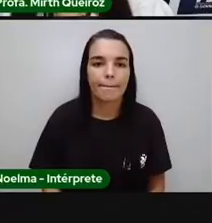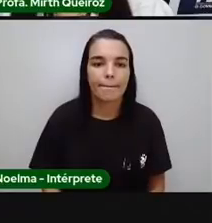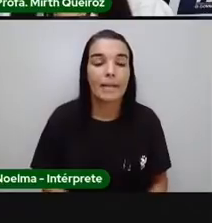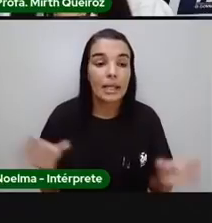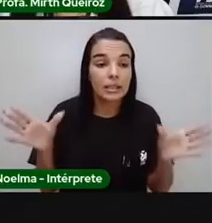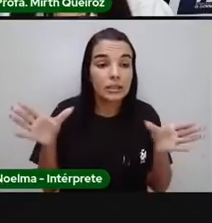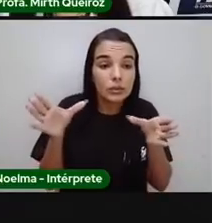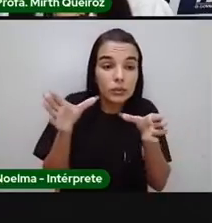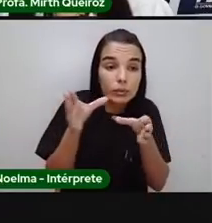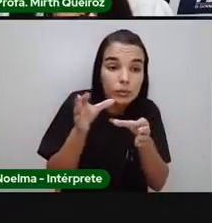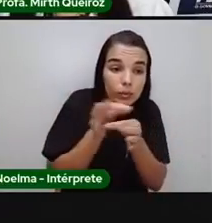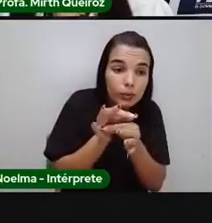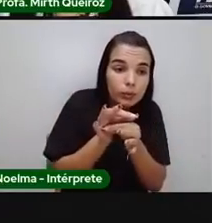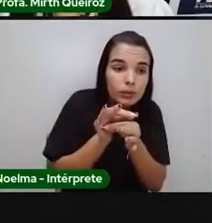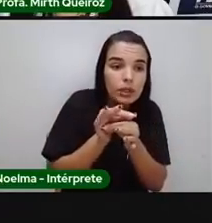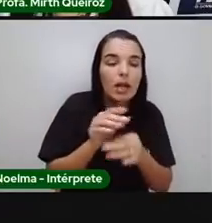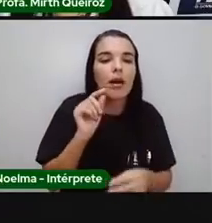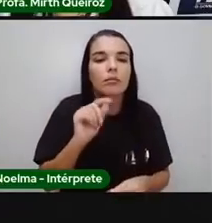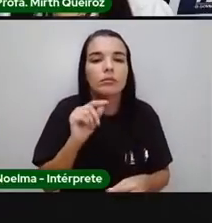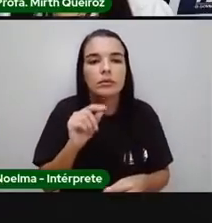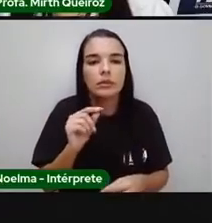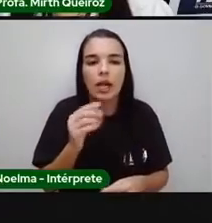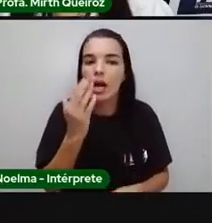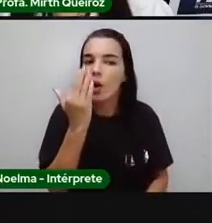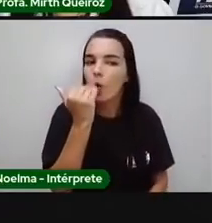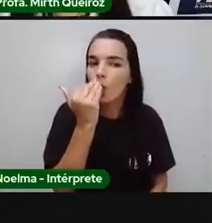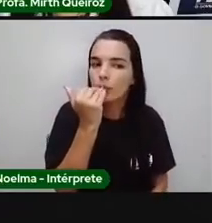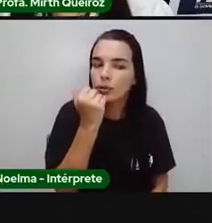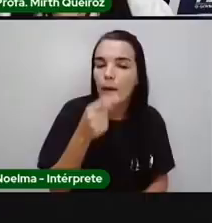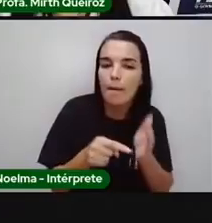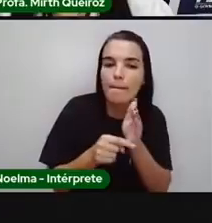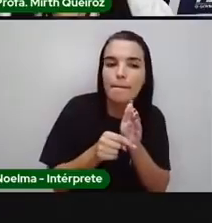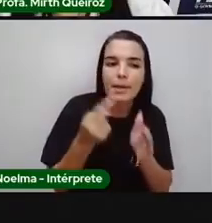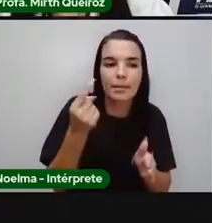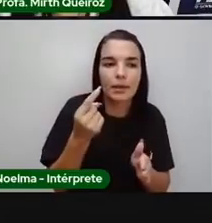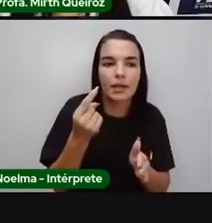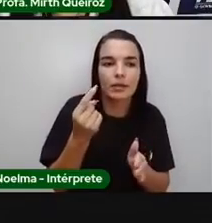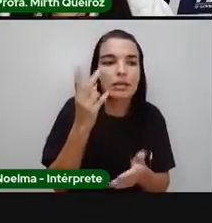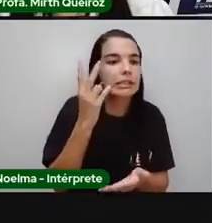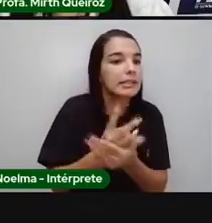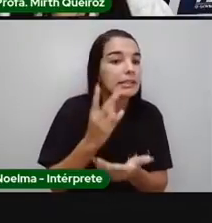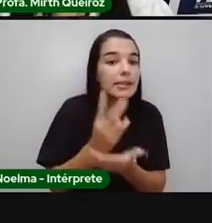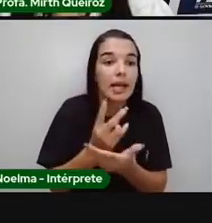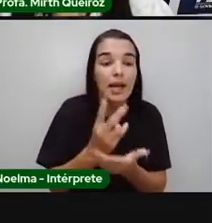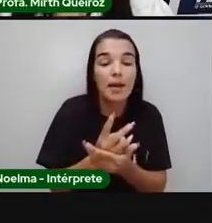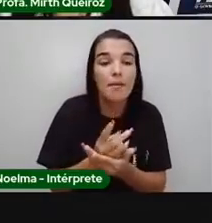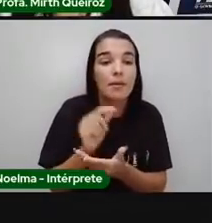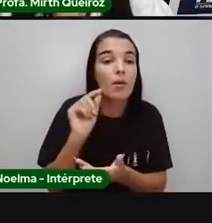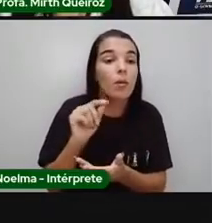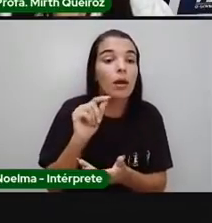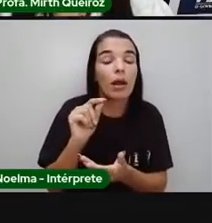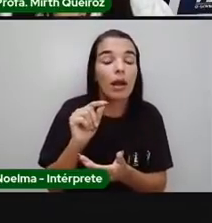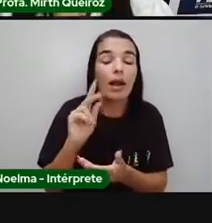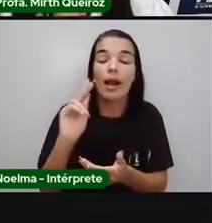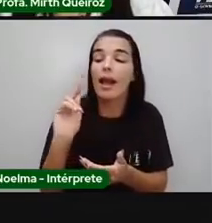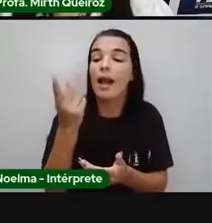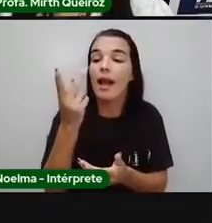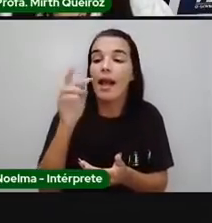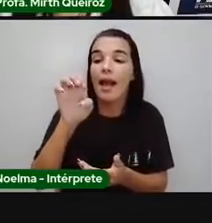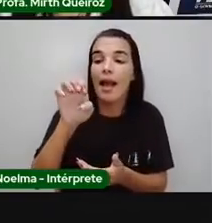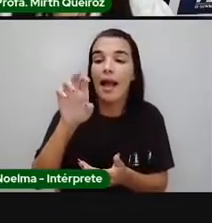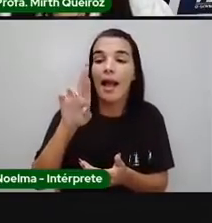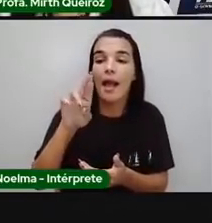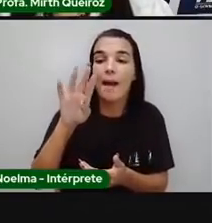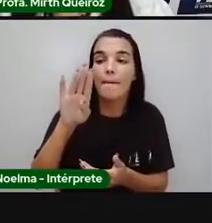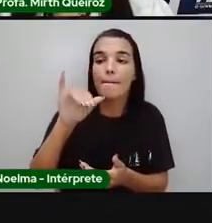Resumindo, os consumidores primários sempre vão ser herdívoros. Sempre vão ser aqueles que se alimentam de